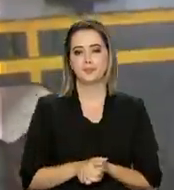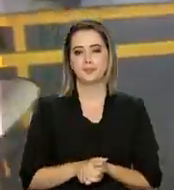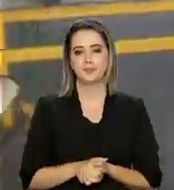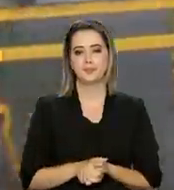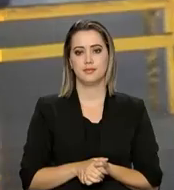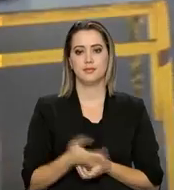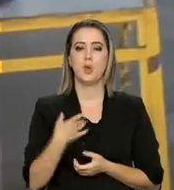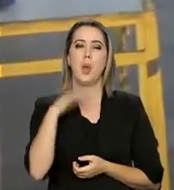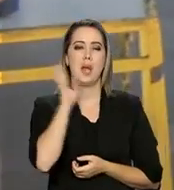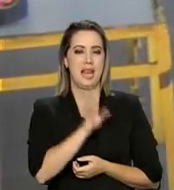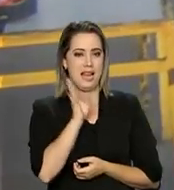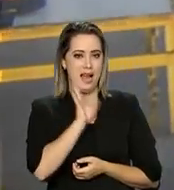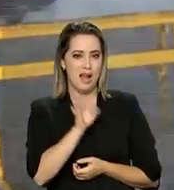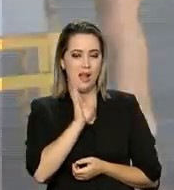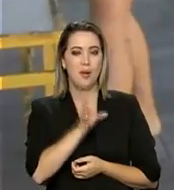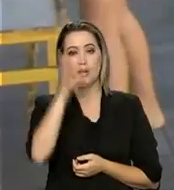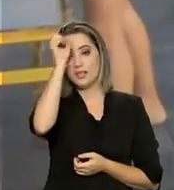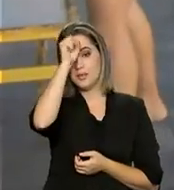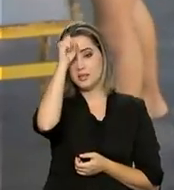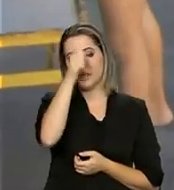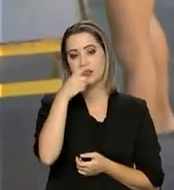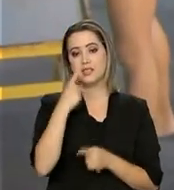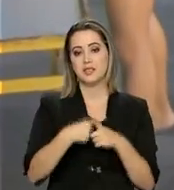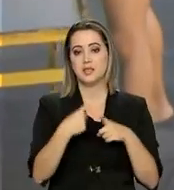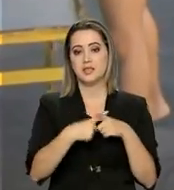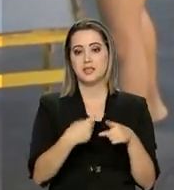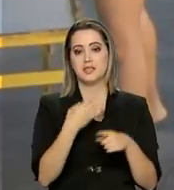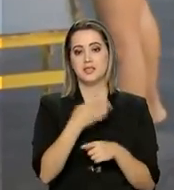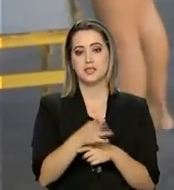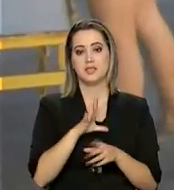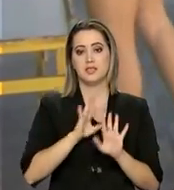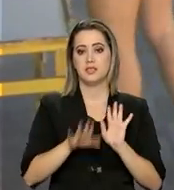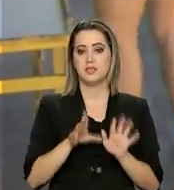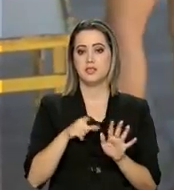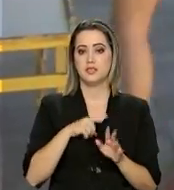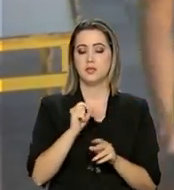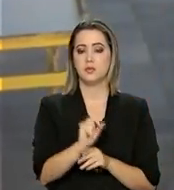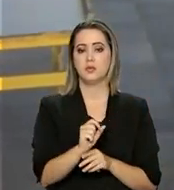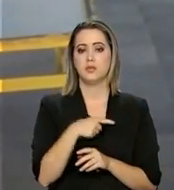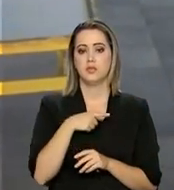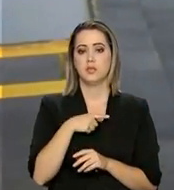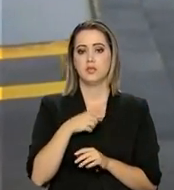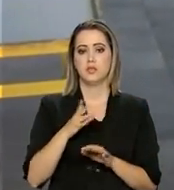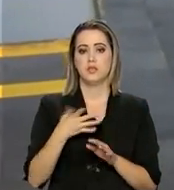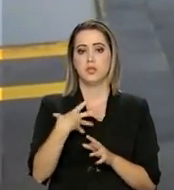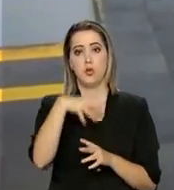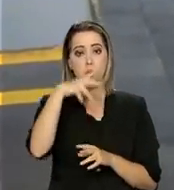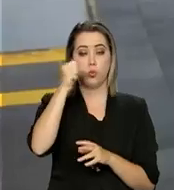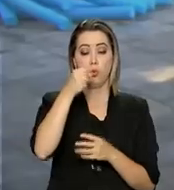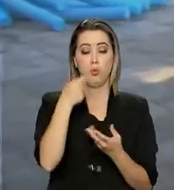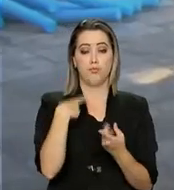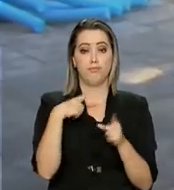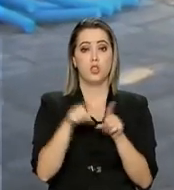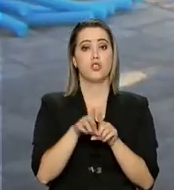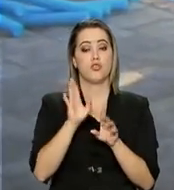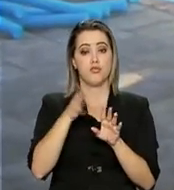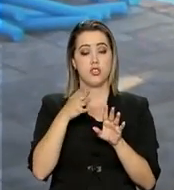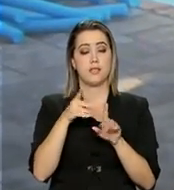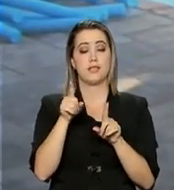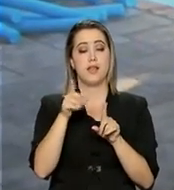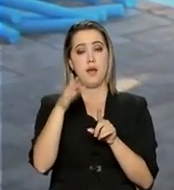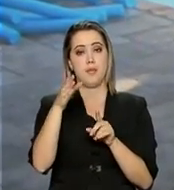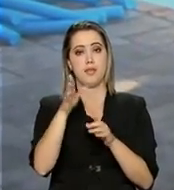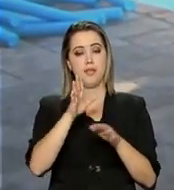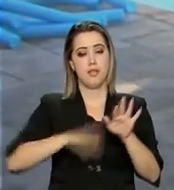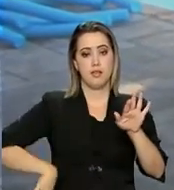Eu estou achando muito legal aprender. É porque, tipo, se a gente estiver afogando, a gente já sabe nadar. A gente, né, os nossos